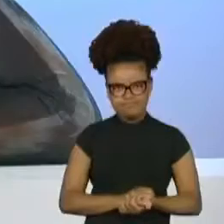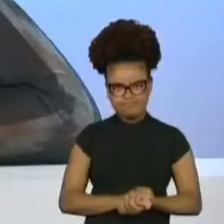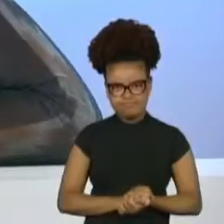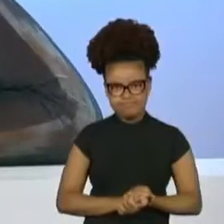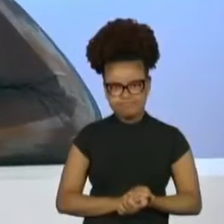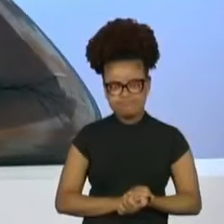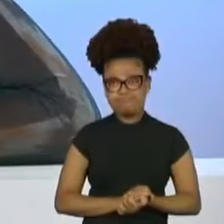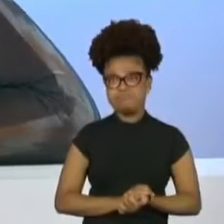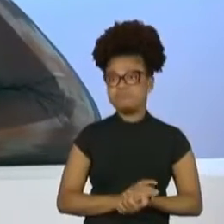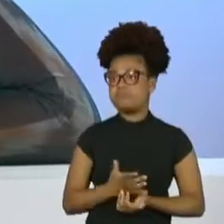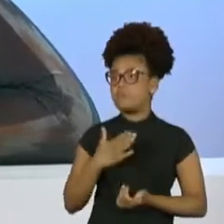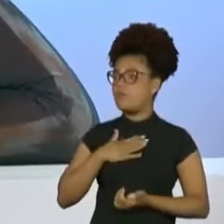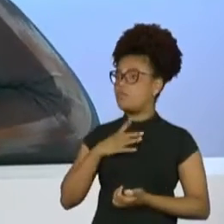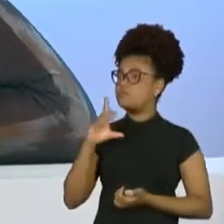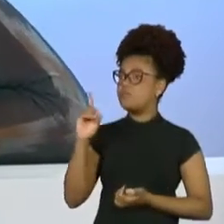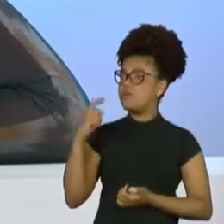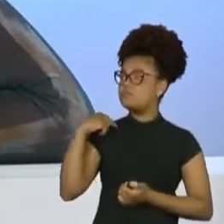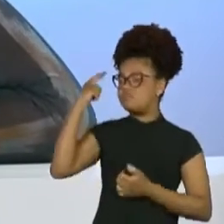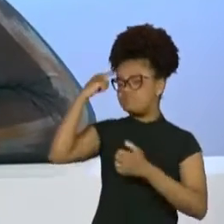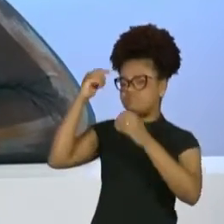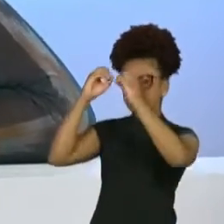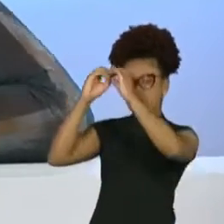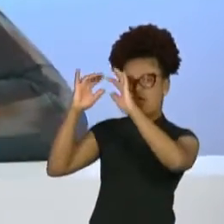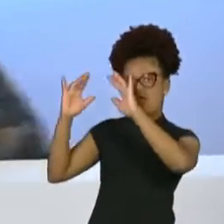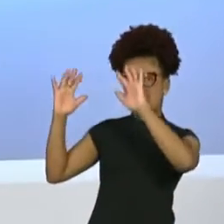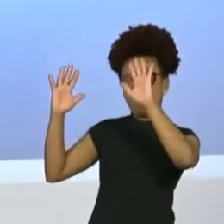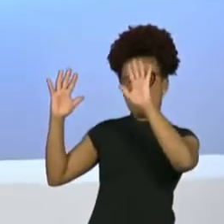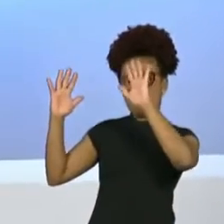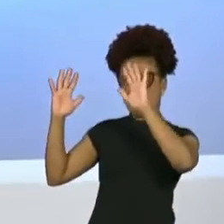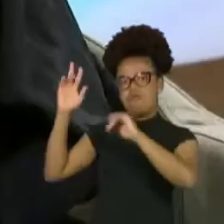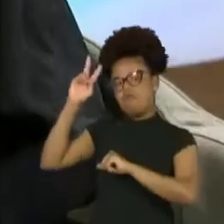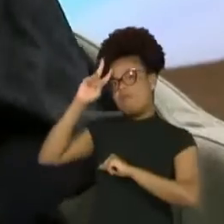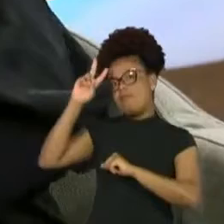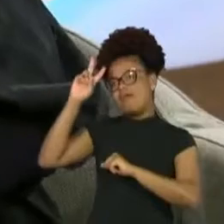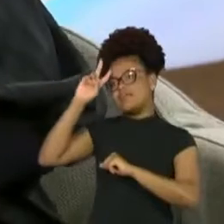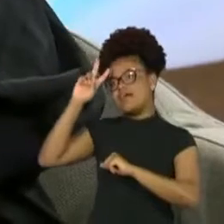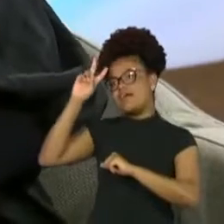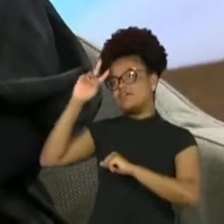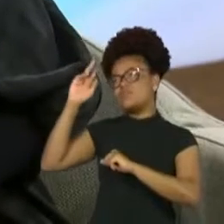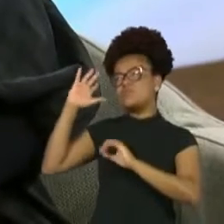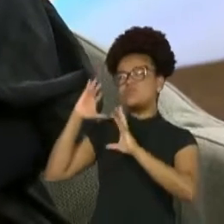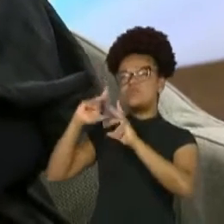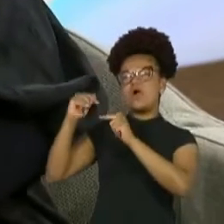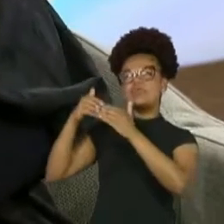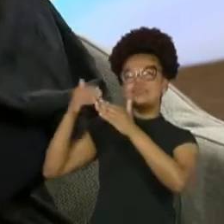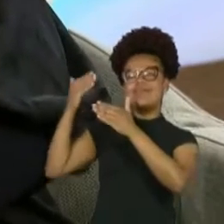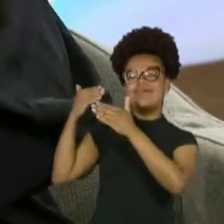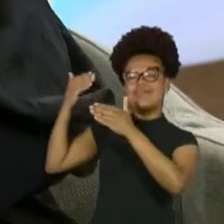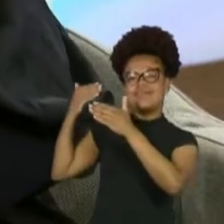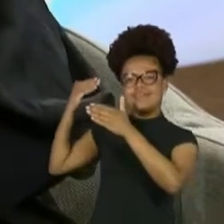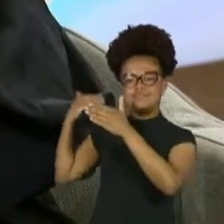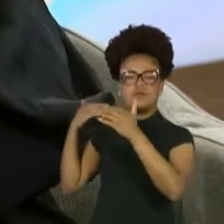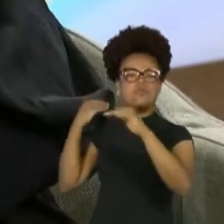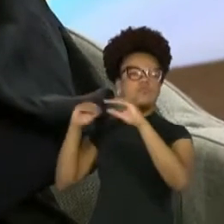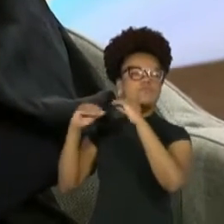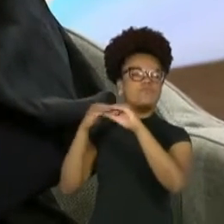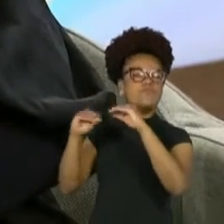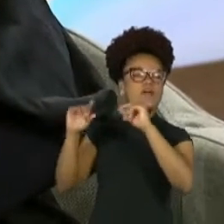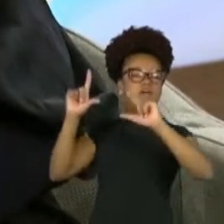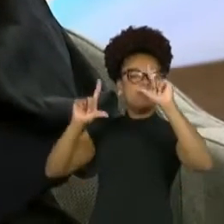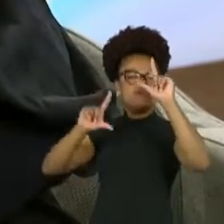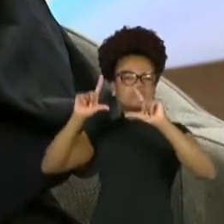soube. Foi. Que loucura. Nossa, a Chica da Silva foi uma mulher fantástica, né?